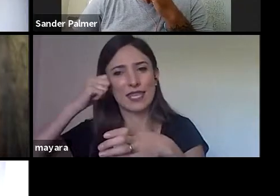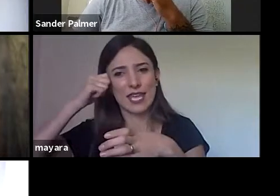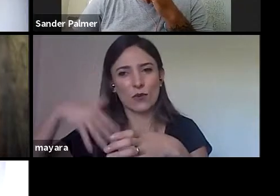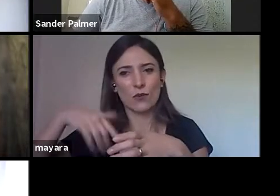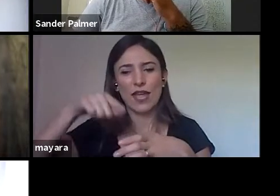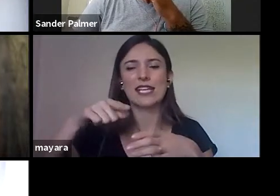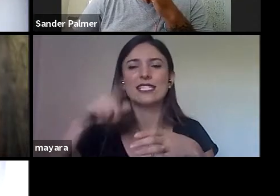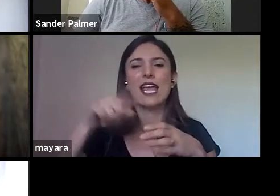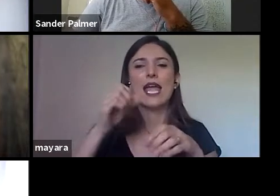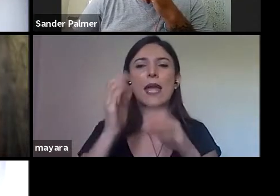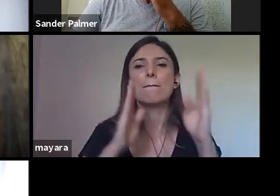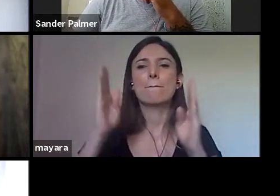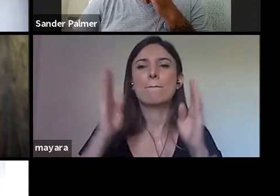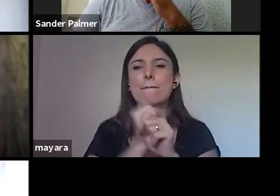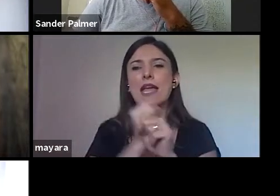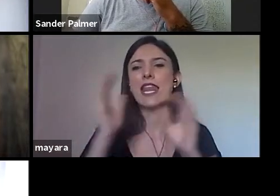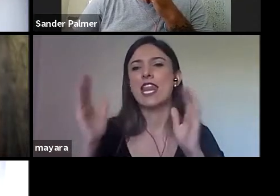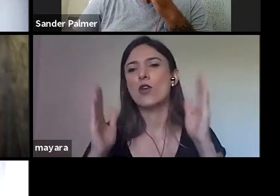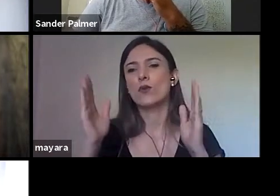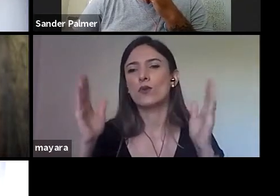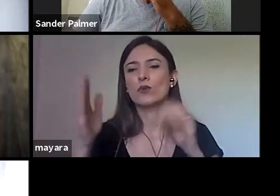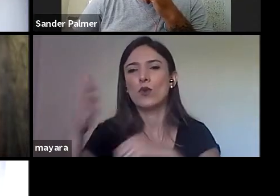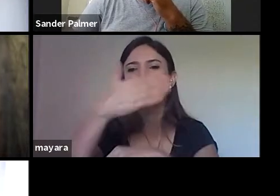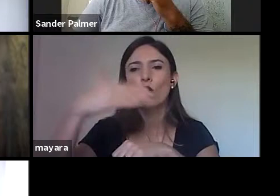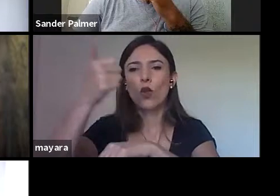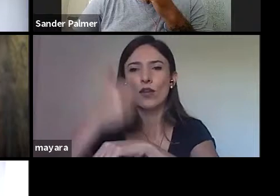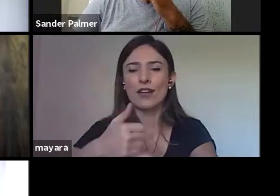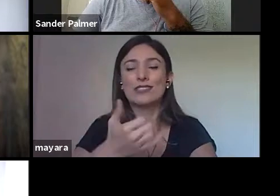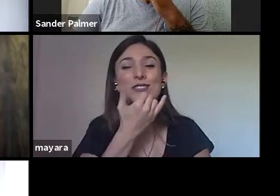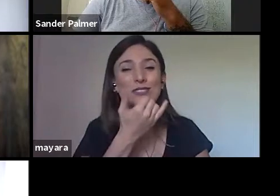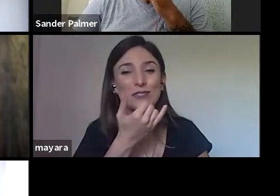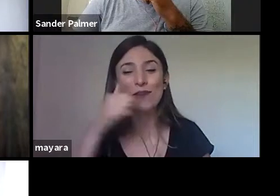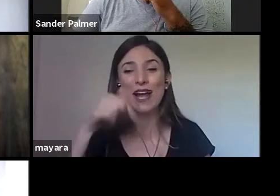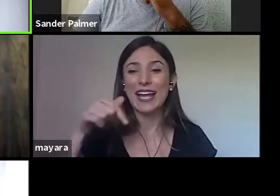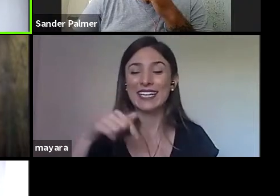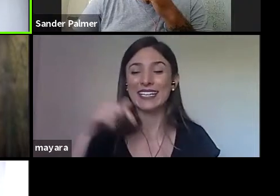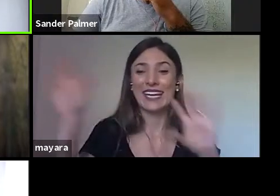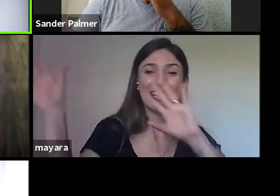Desculpe, gente, está muito seco aqui em Diamantina e está difícil.